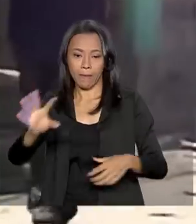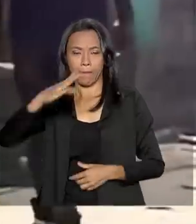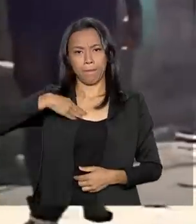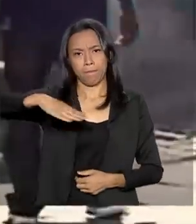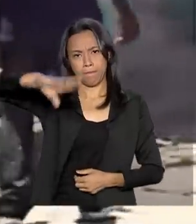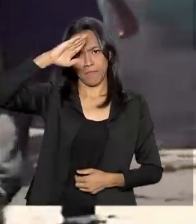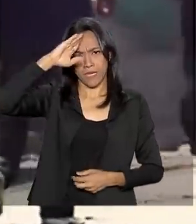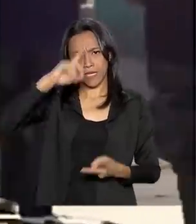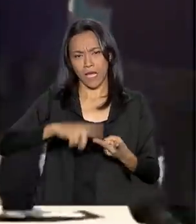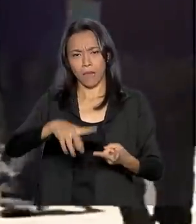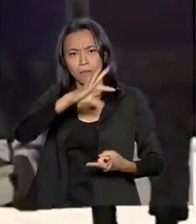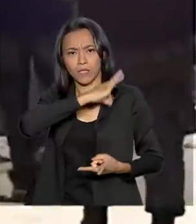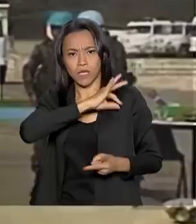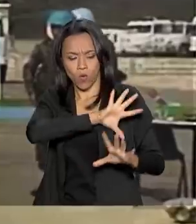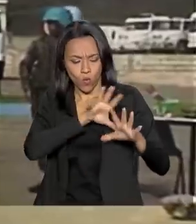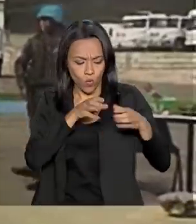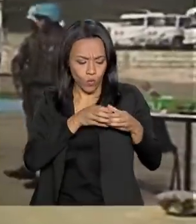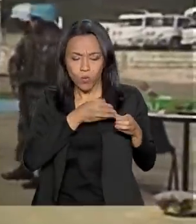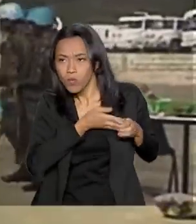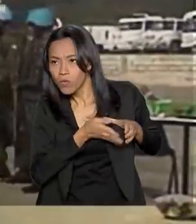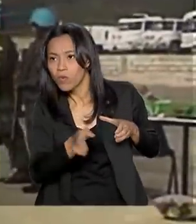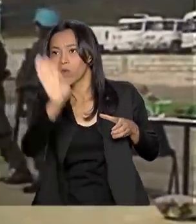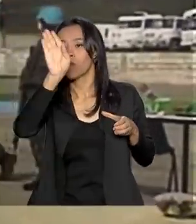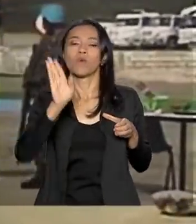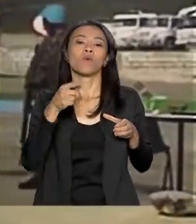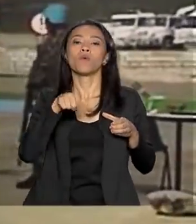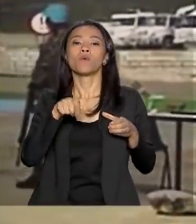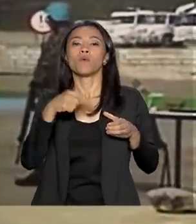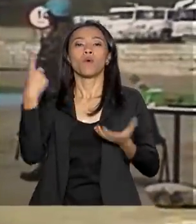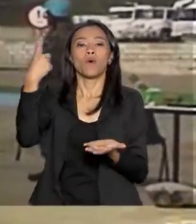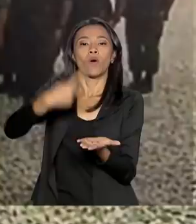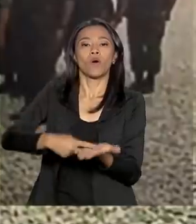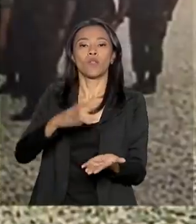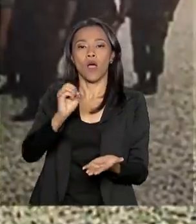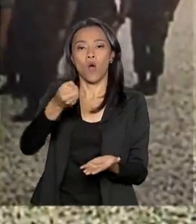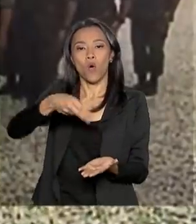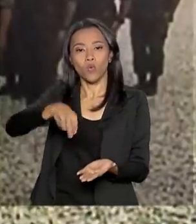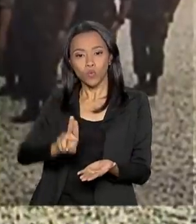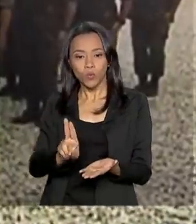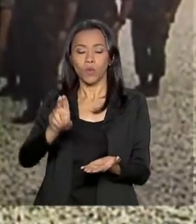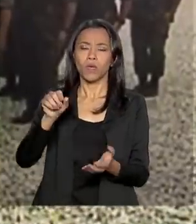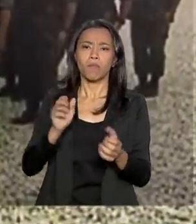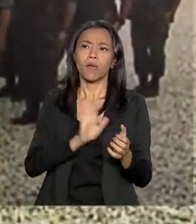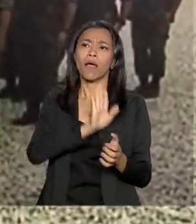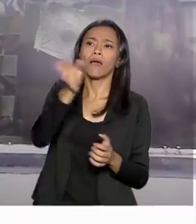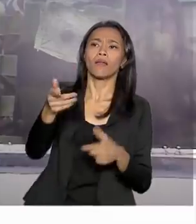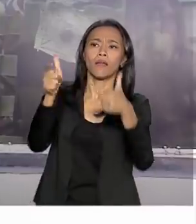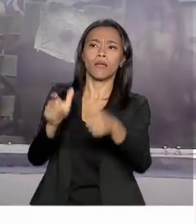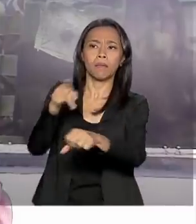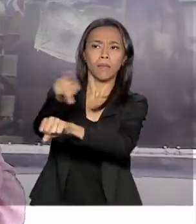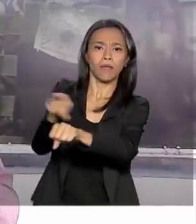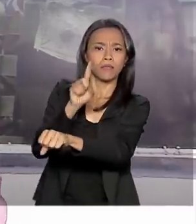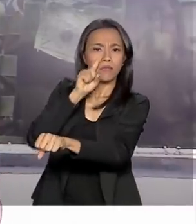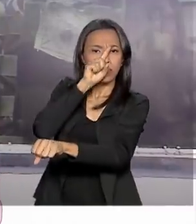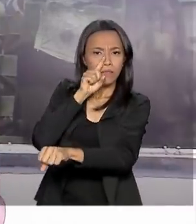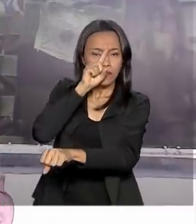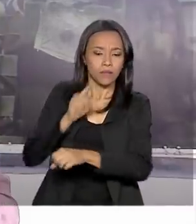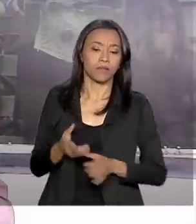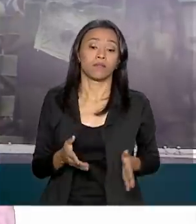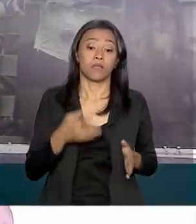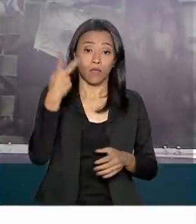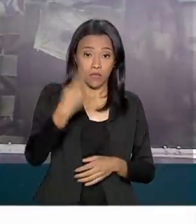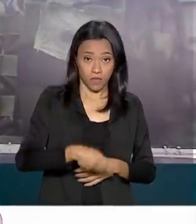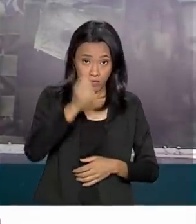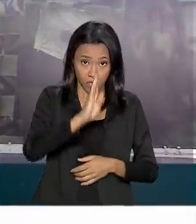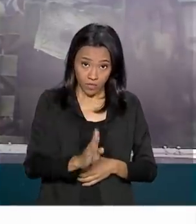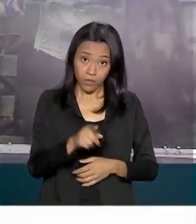civis e policiais, participa de missões da ONU em países considerados em situação de risco. O Brasil participa